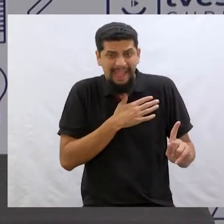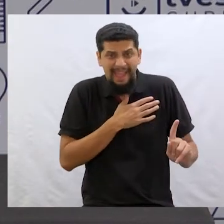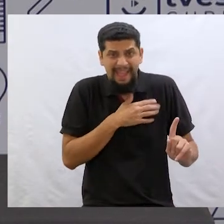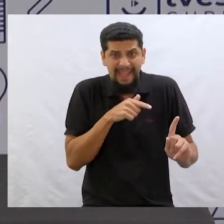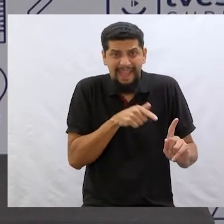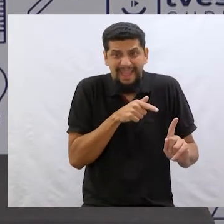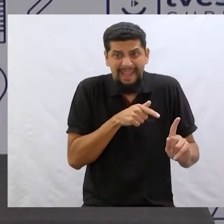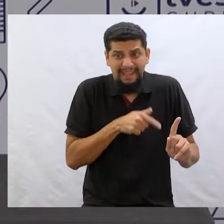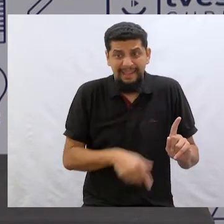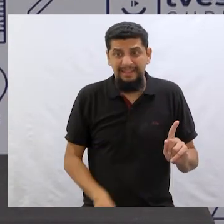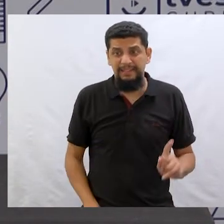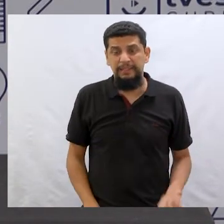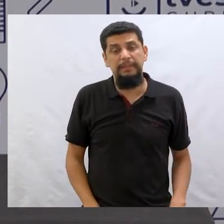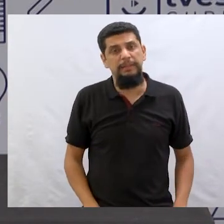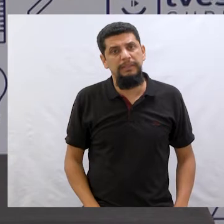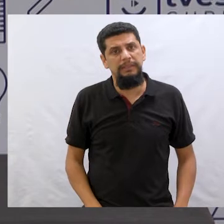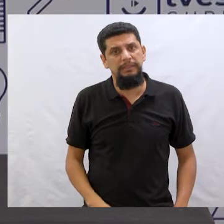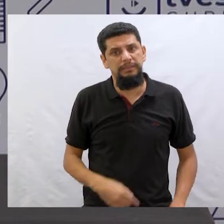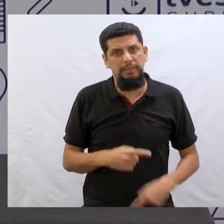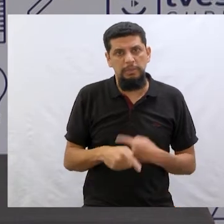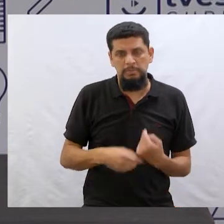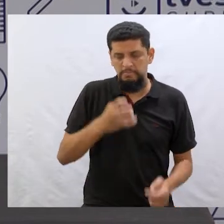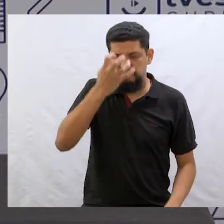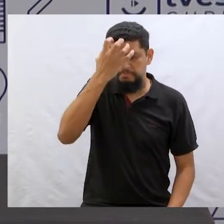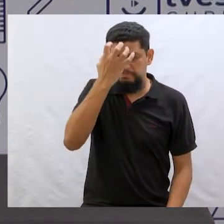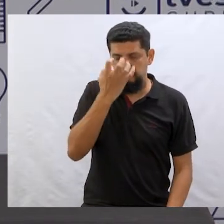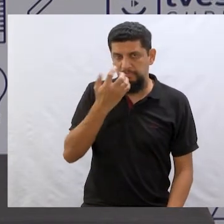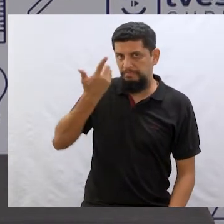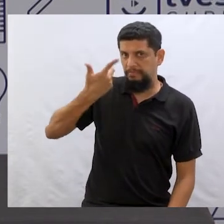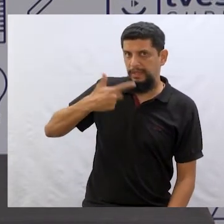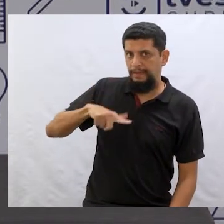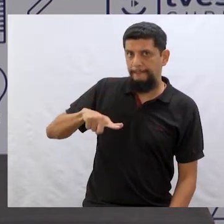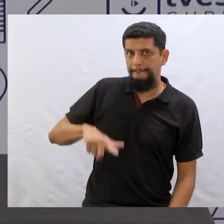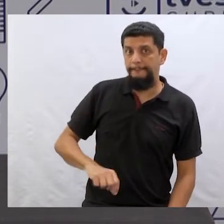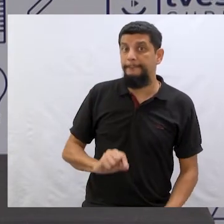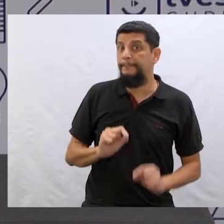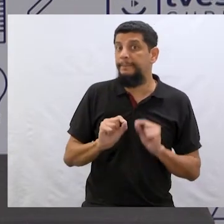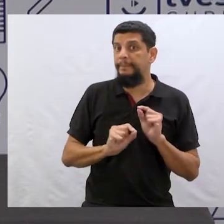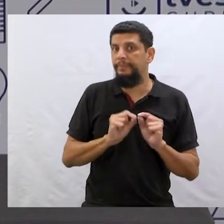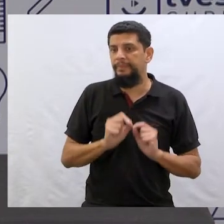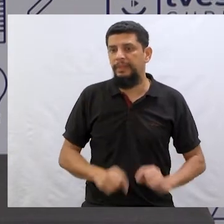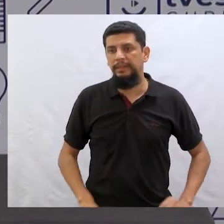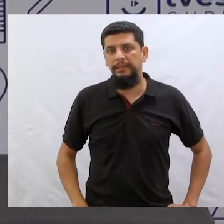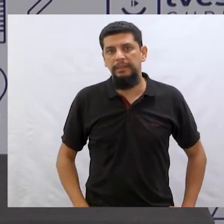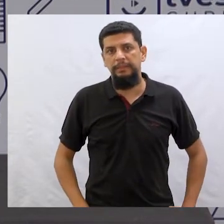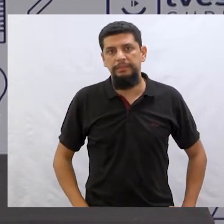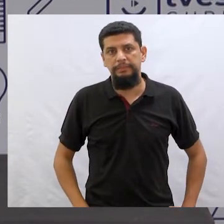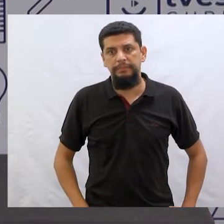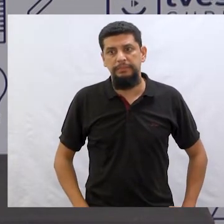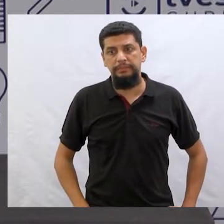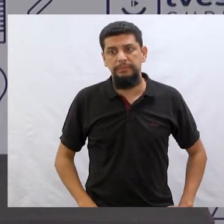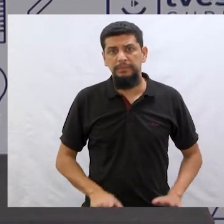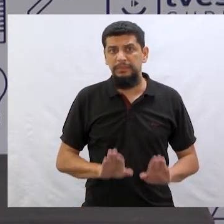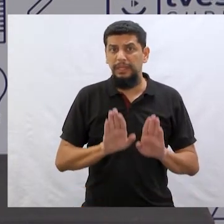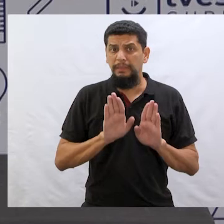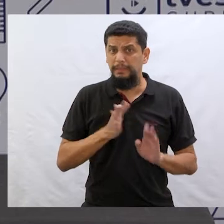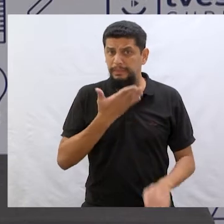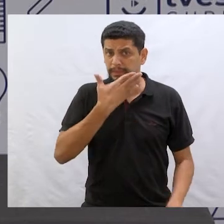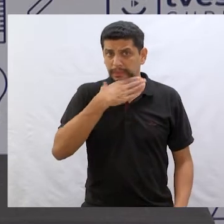sarro da cara do pai dele, né? Até que ele ficou sério de novo. E perguntou assim,